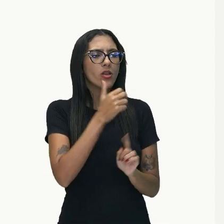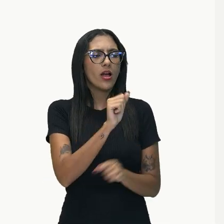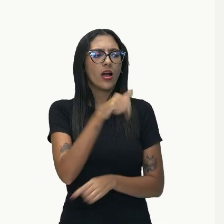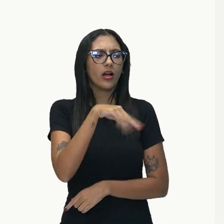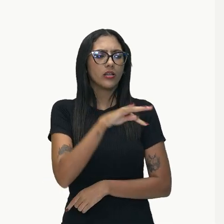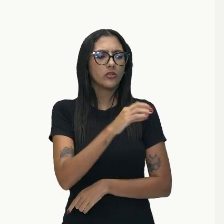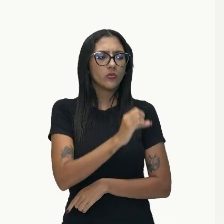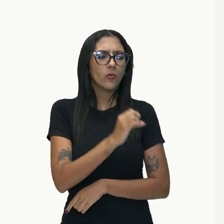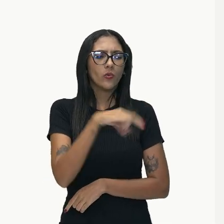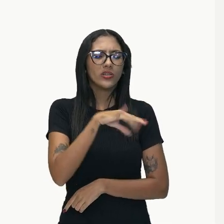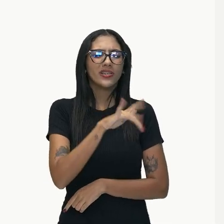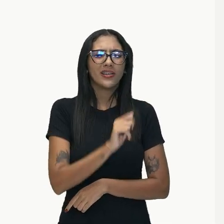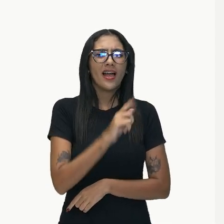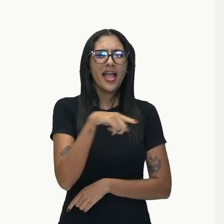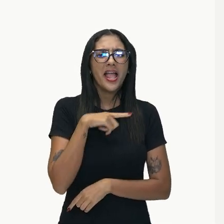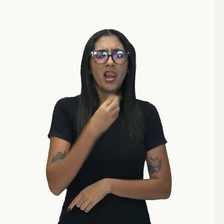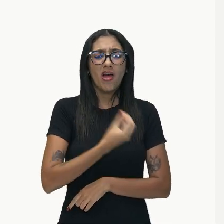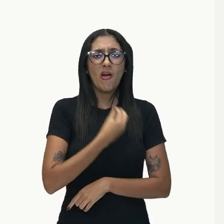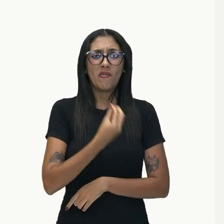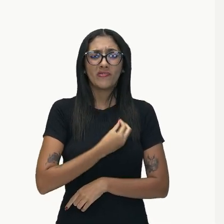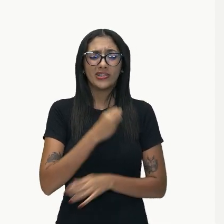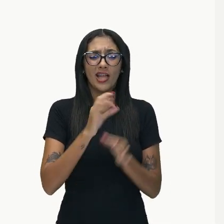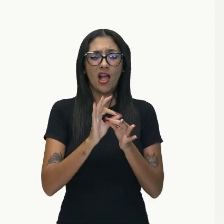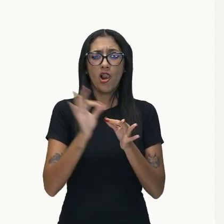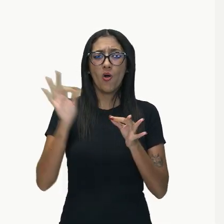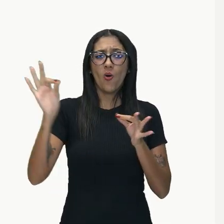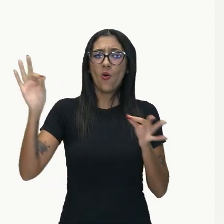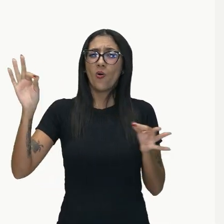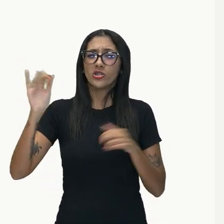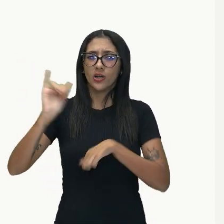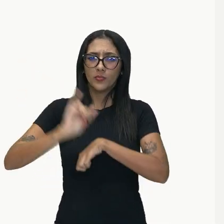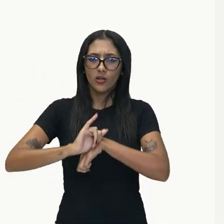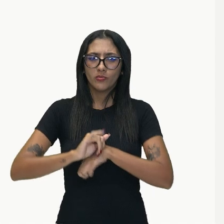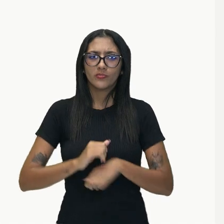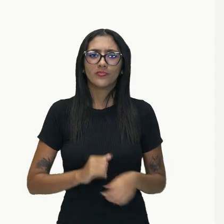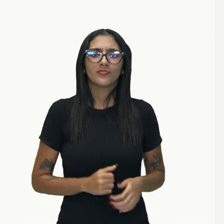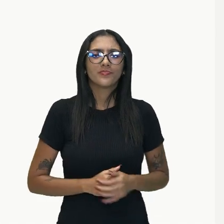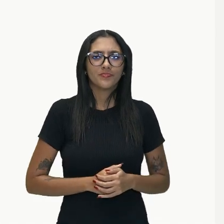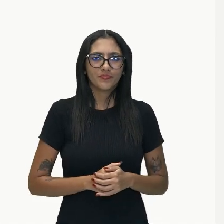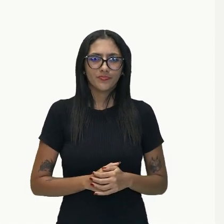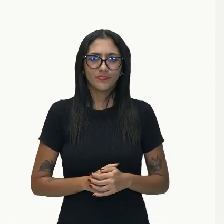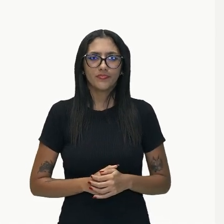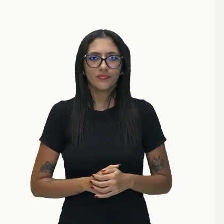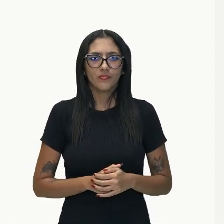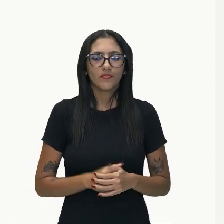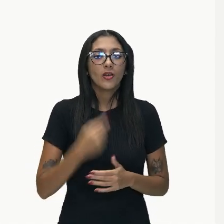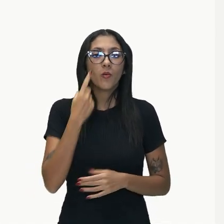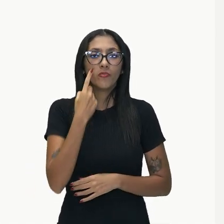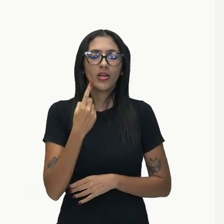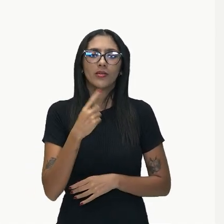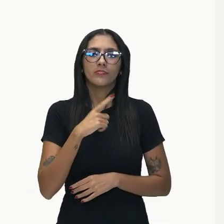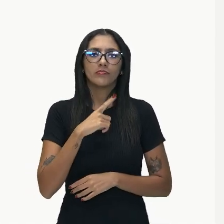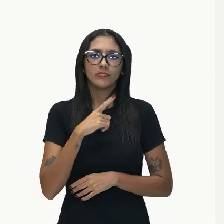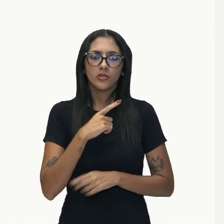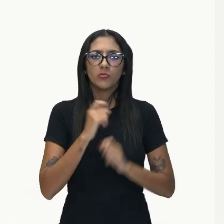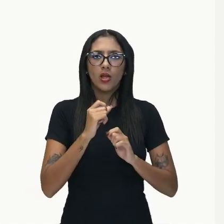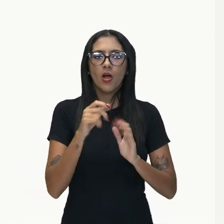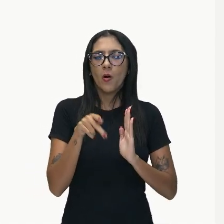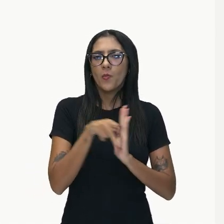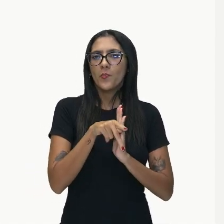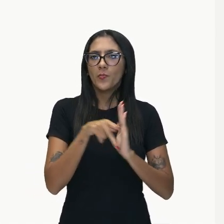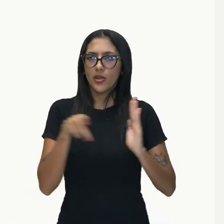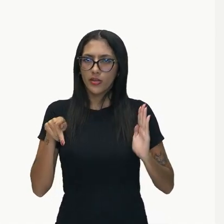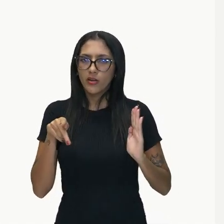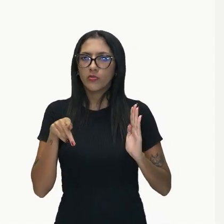capital, sujeito, certo? Antônio, observem que nós temos um período composto, e